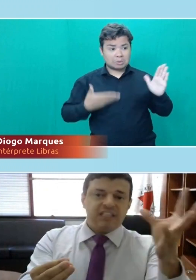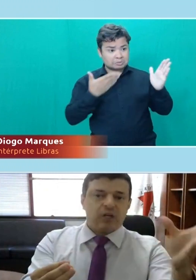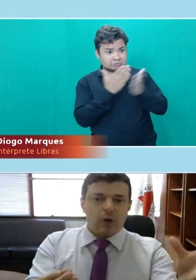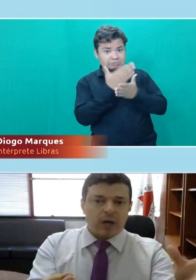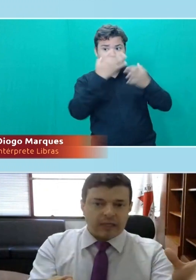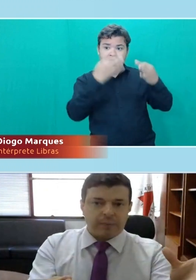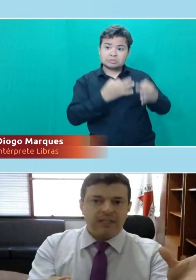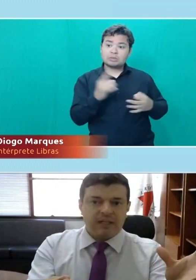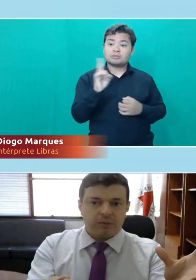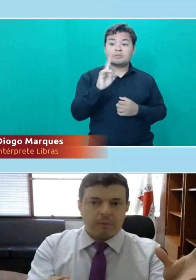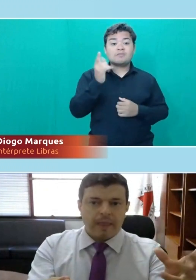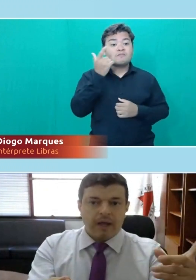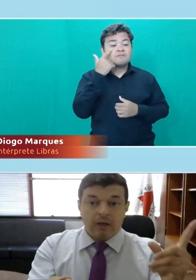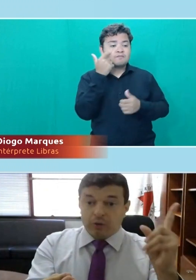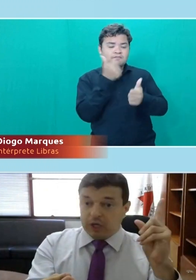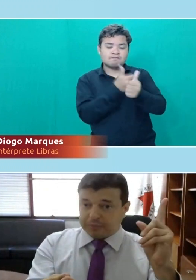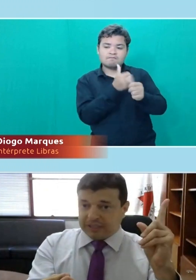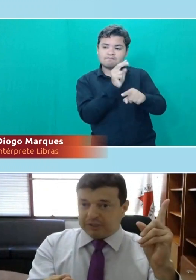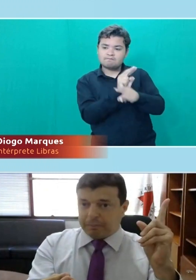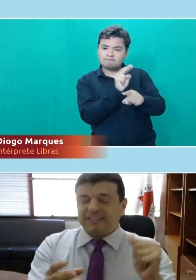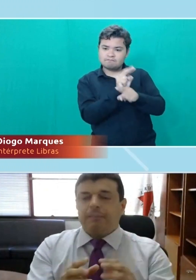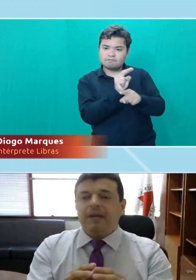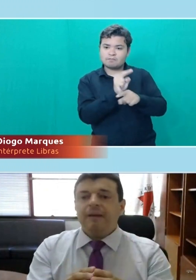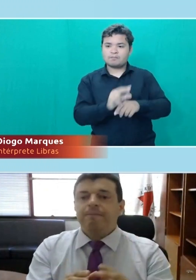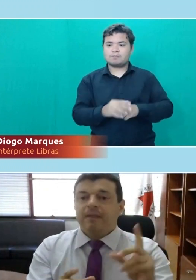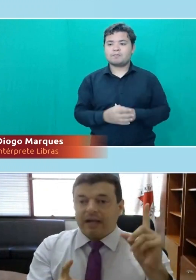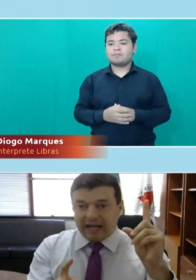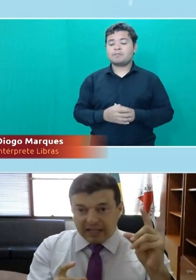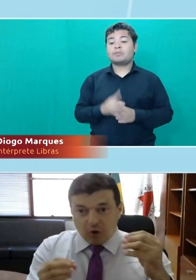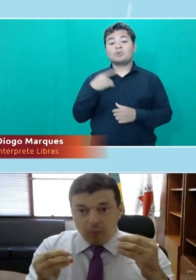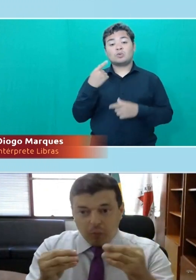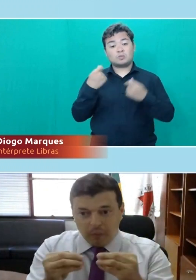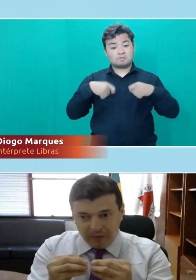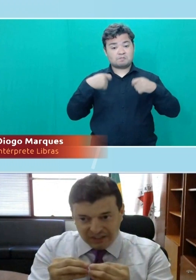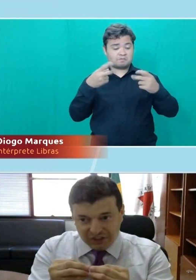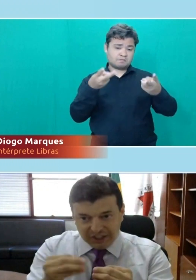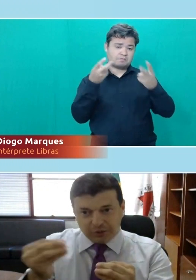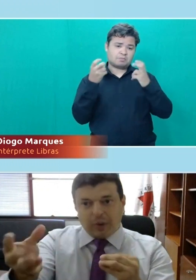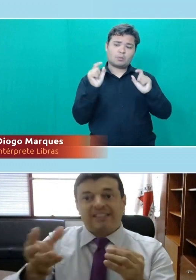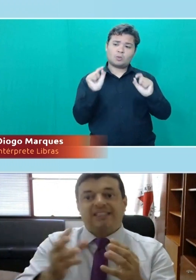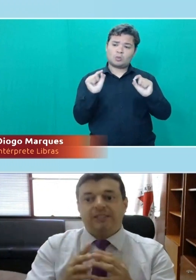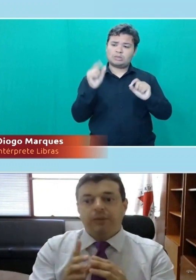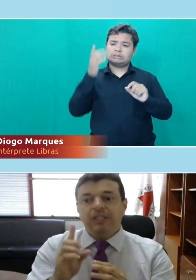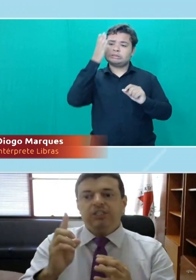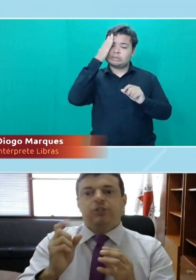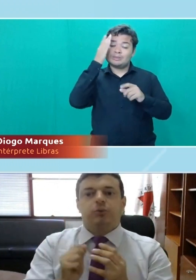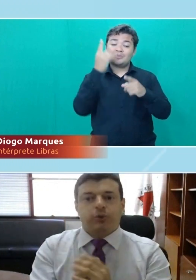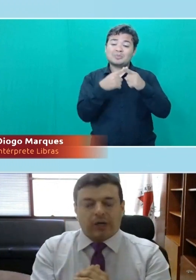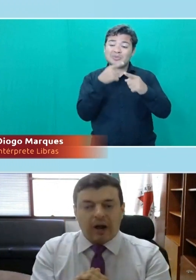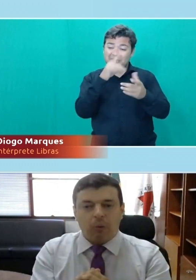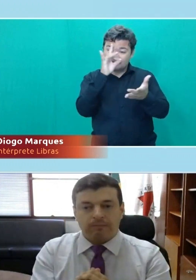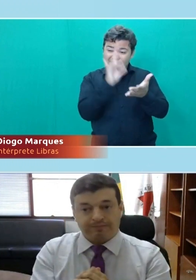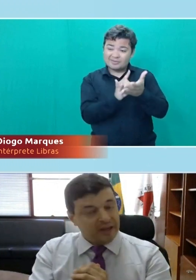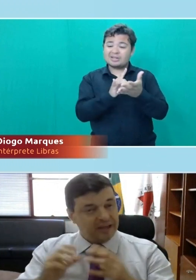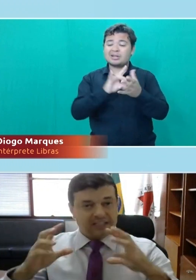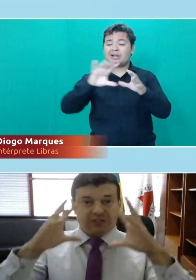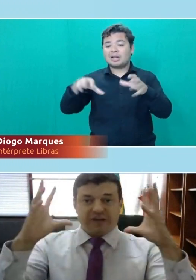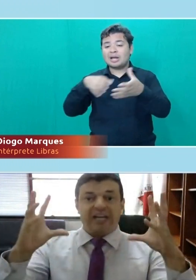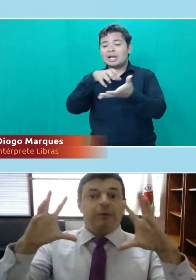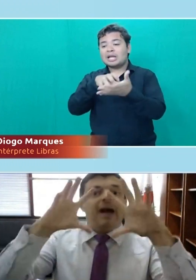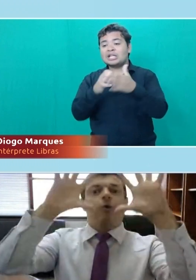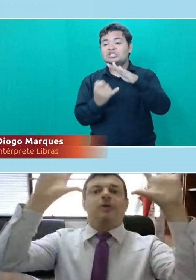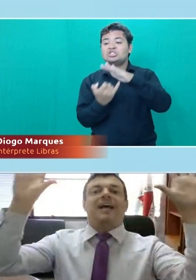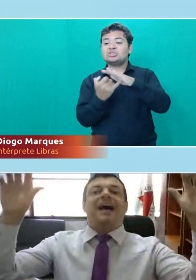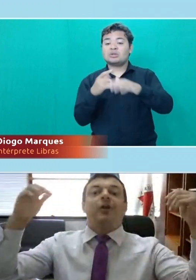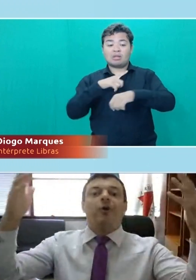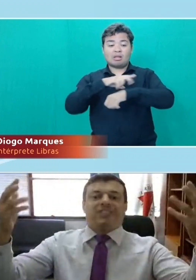pública seja colocado para mim. E o que nós precisamos perceber, até como um indício do racismo institucional, que a